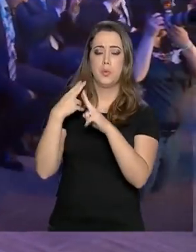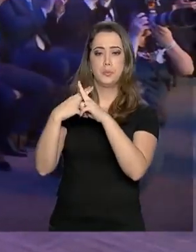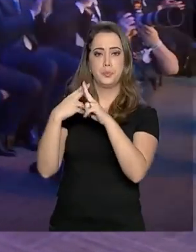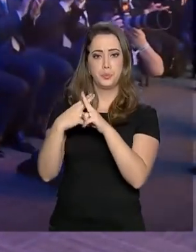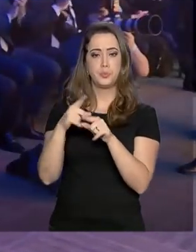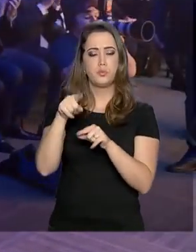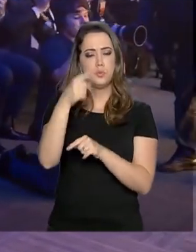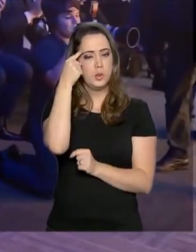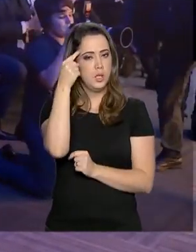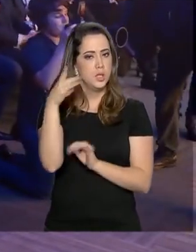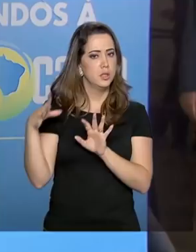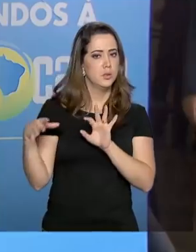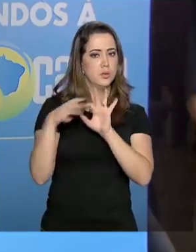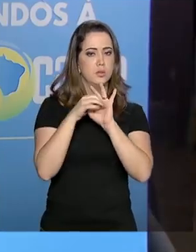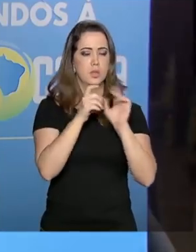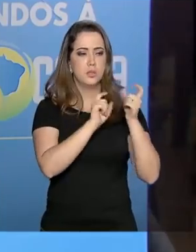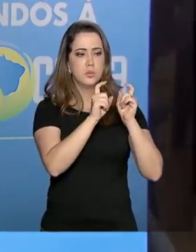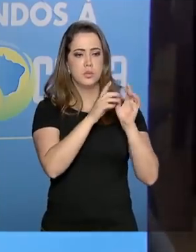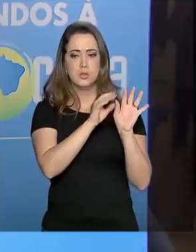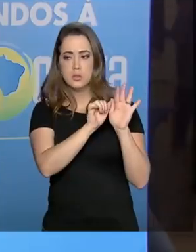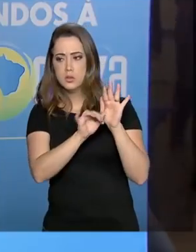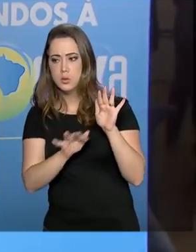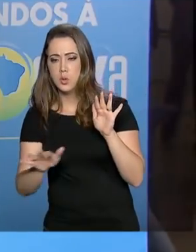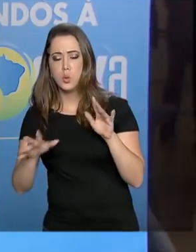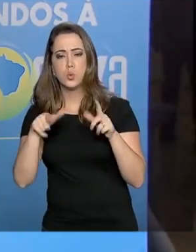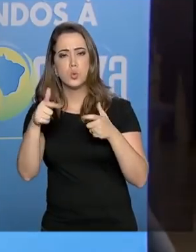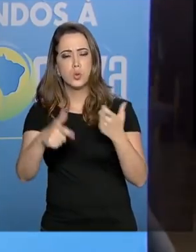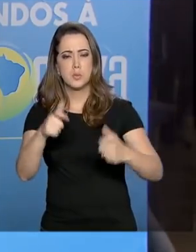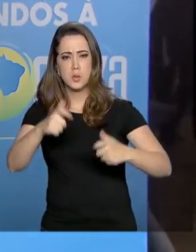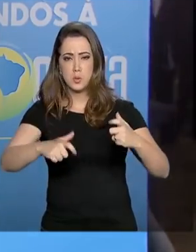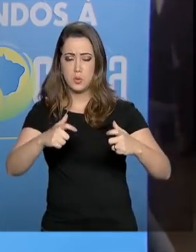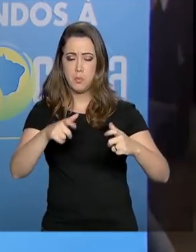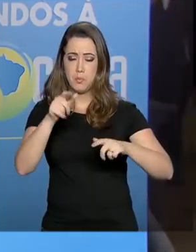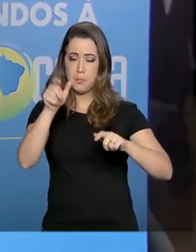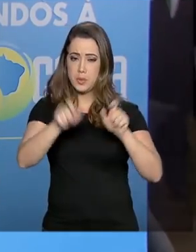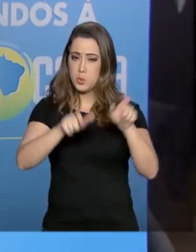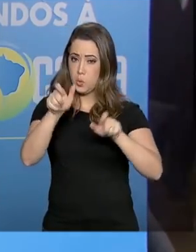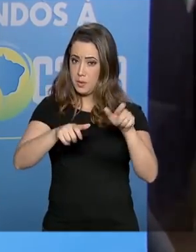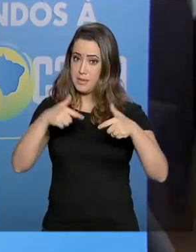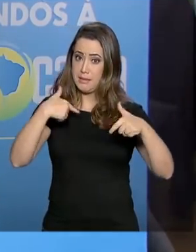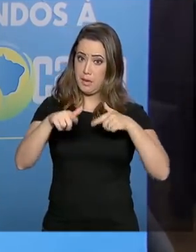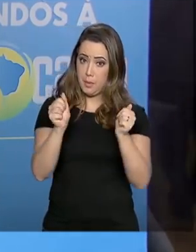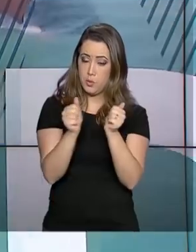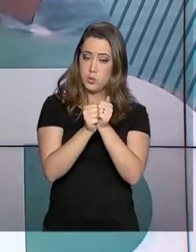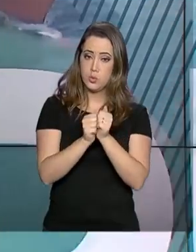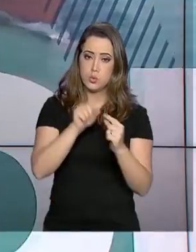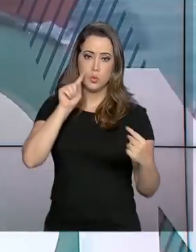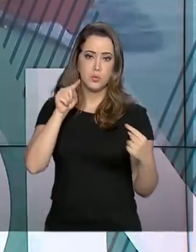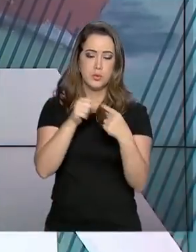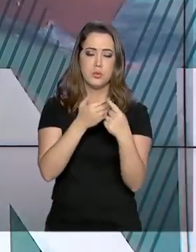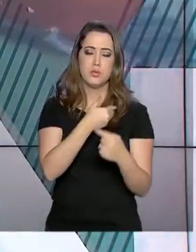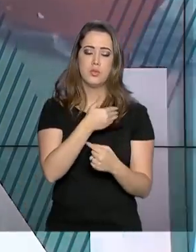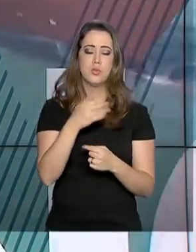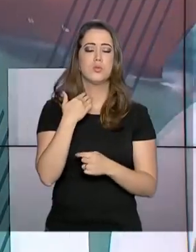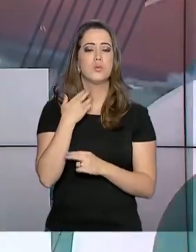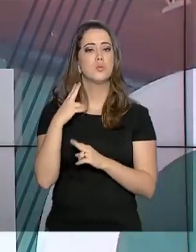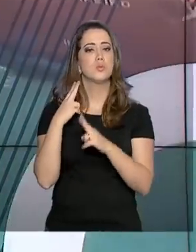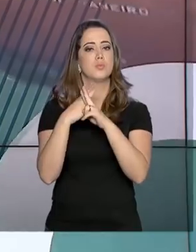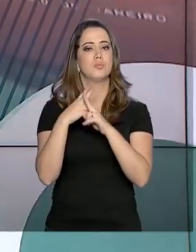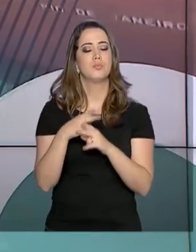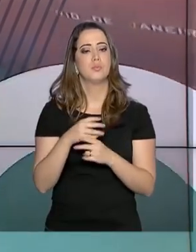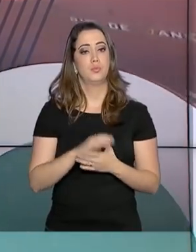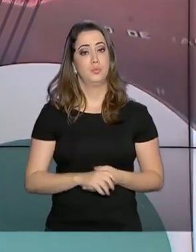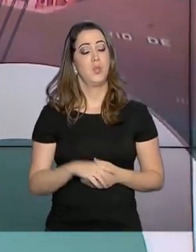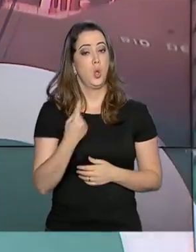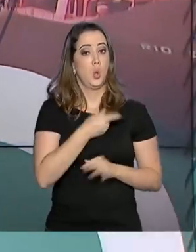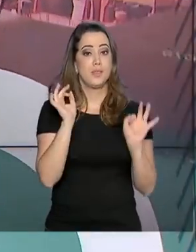é aliar a atuação dos gestores e técnicos para que os objetivos do banco sejam alcançados. E o governo agora fica